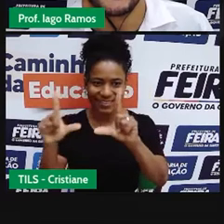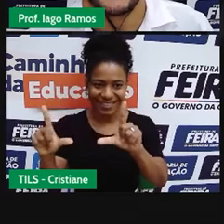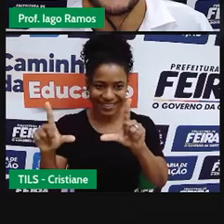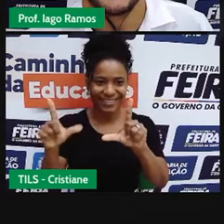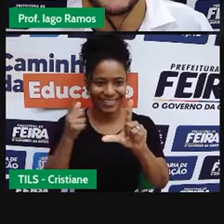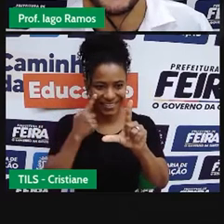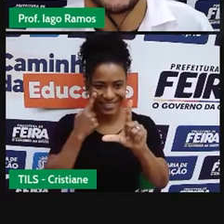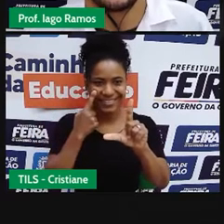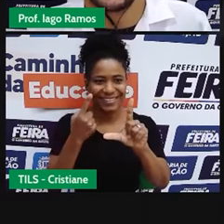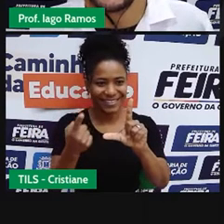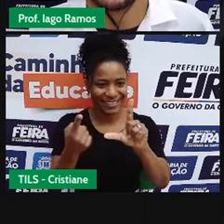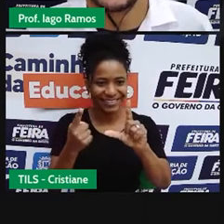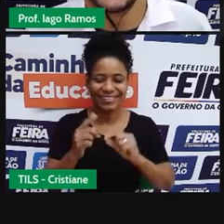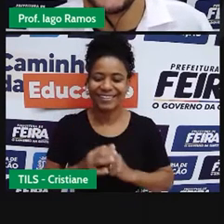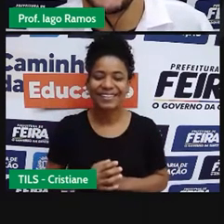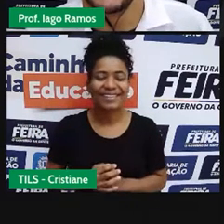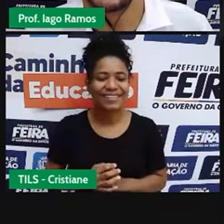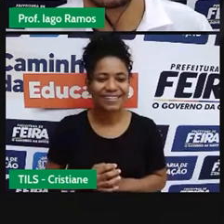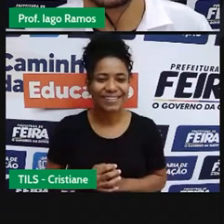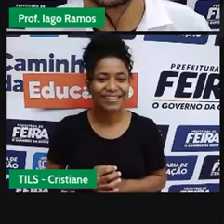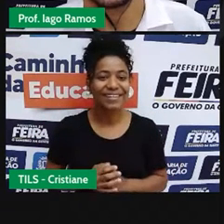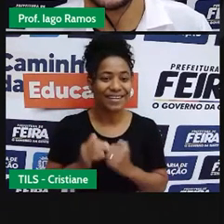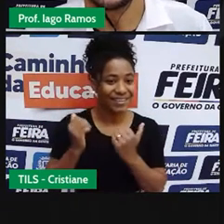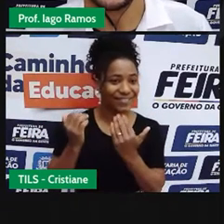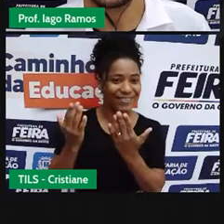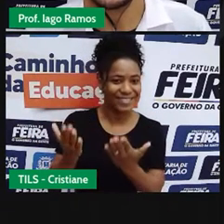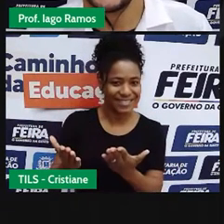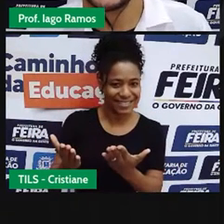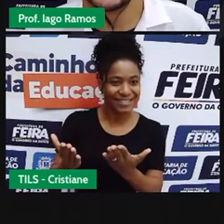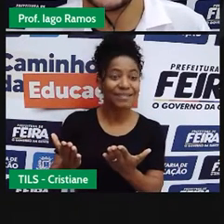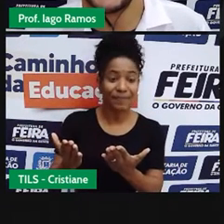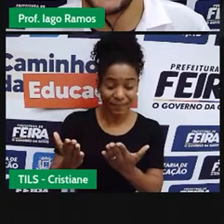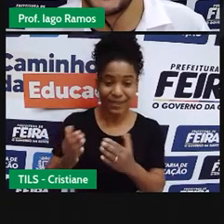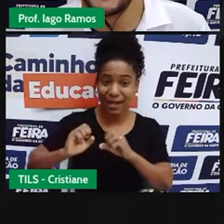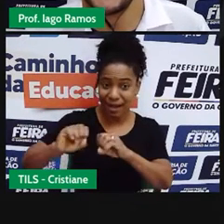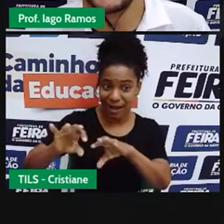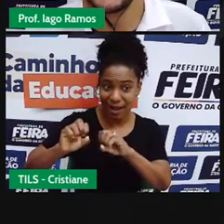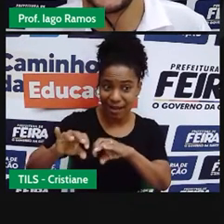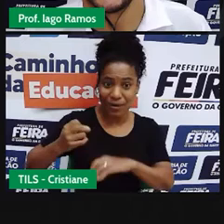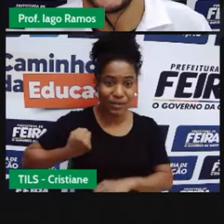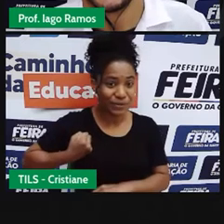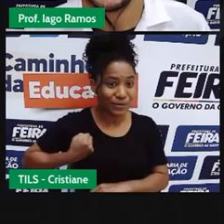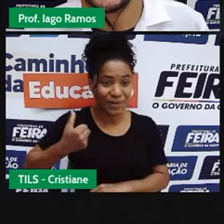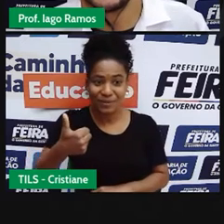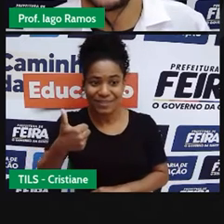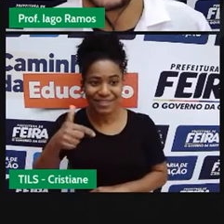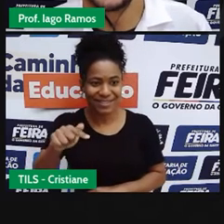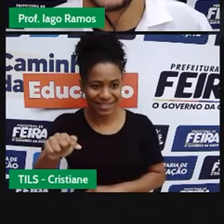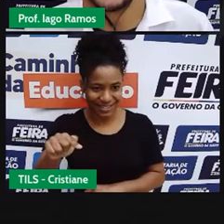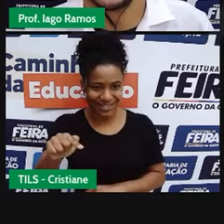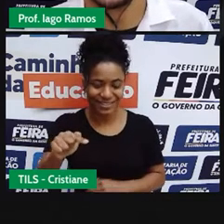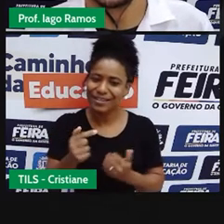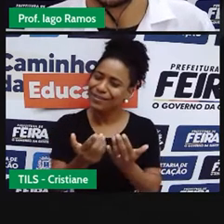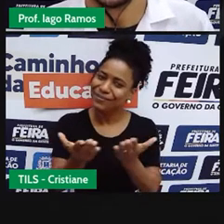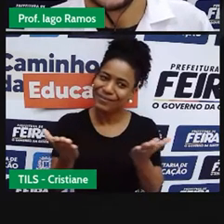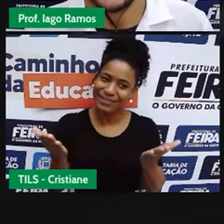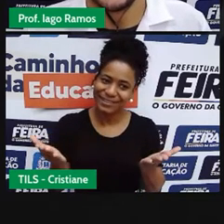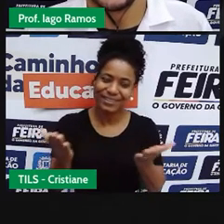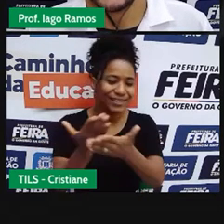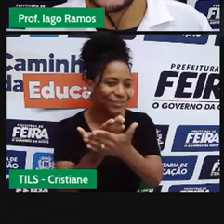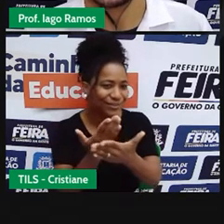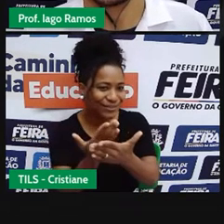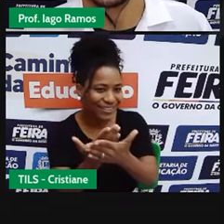agora, né, pra você, aula de número 17, querido estudante,